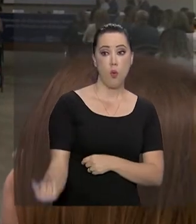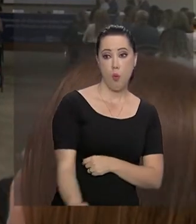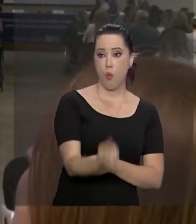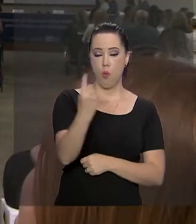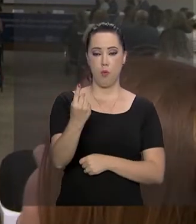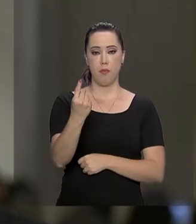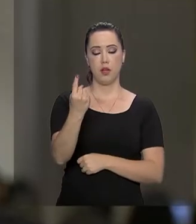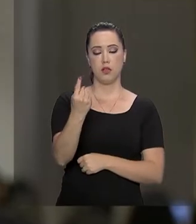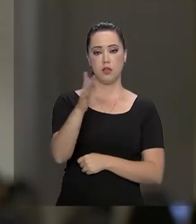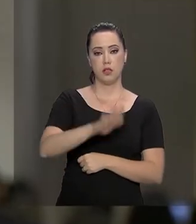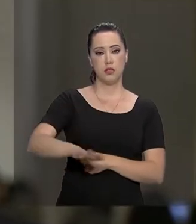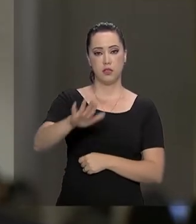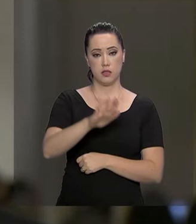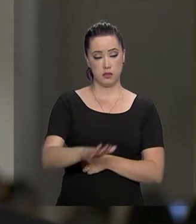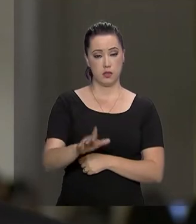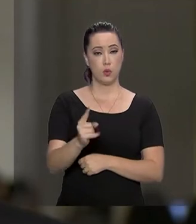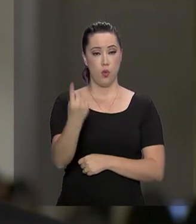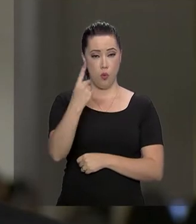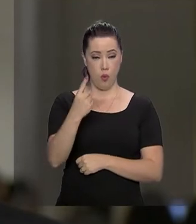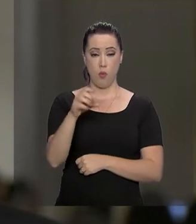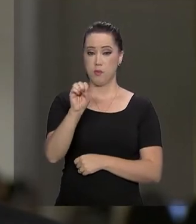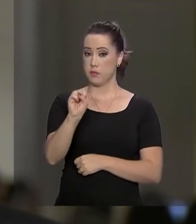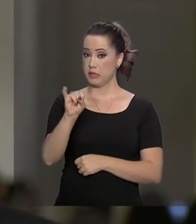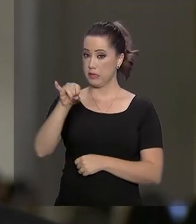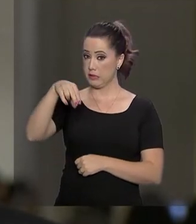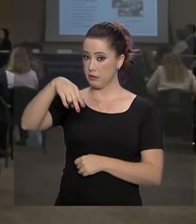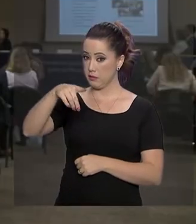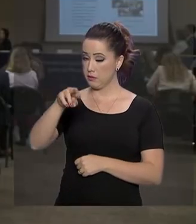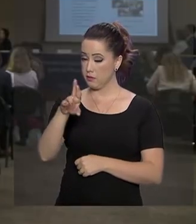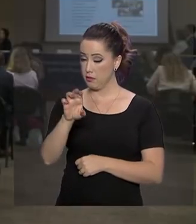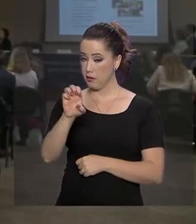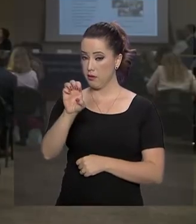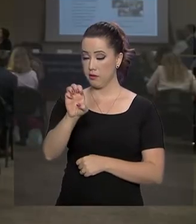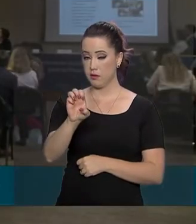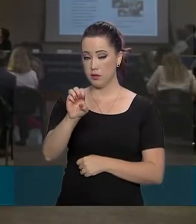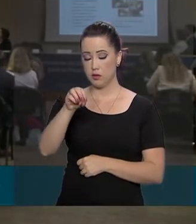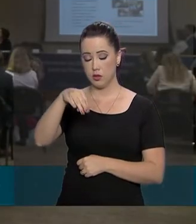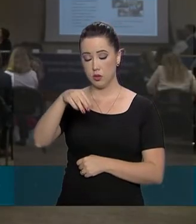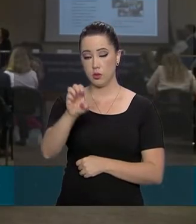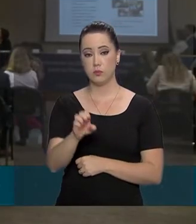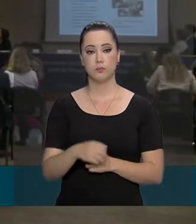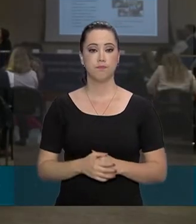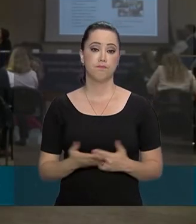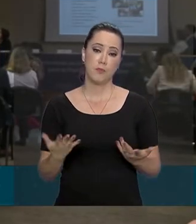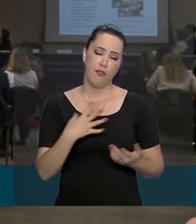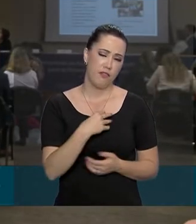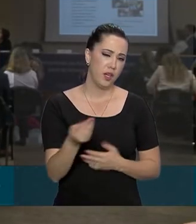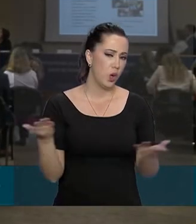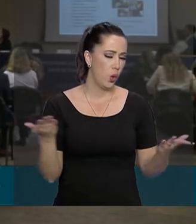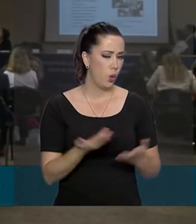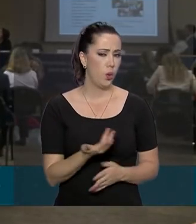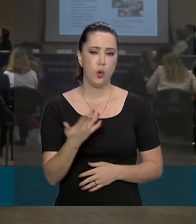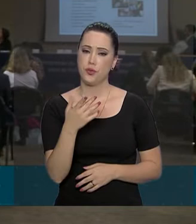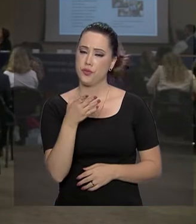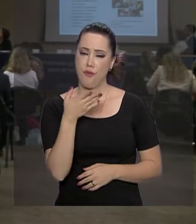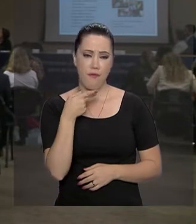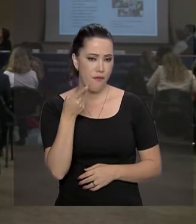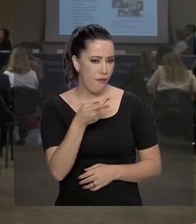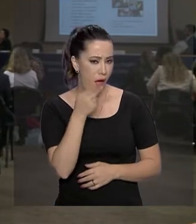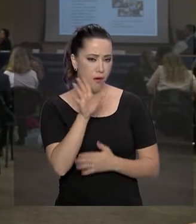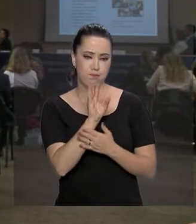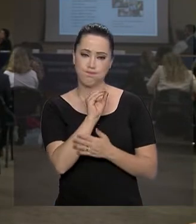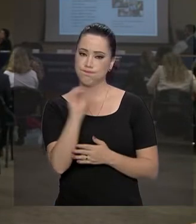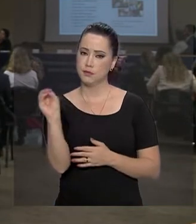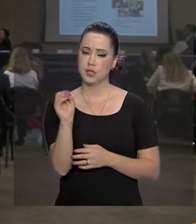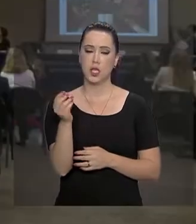com a síndrome de Wicke-Wolf, de origem genética. Maria Helena hoje não fala, não caminha, não